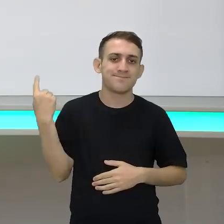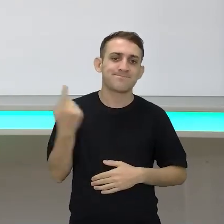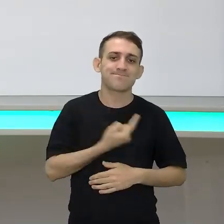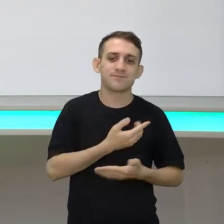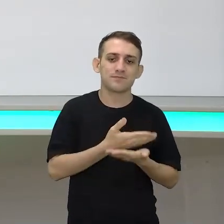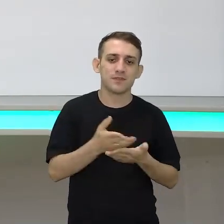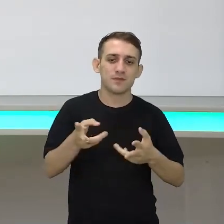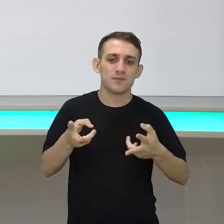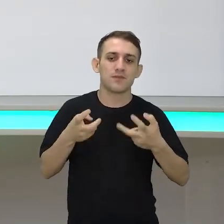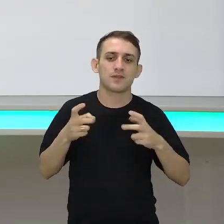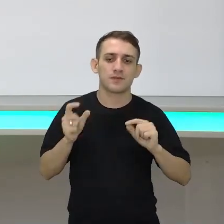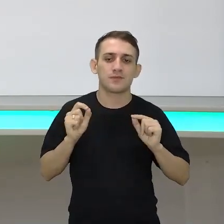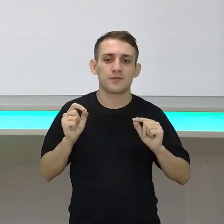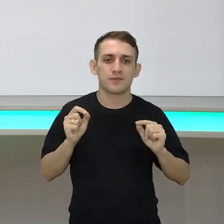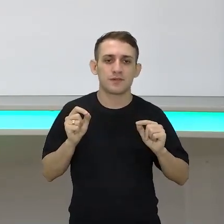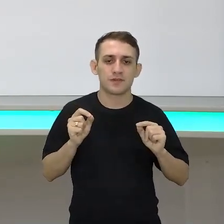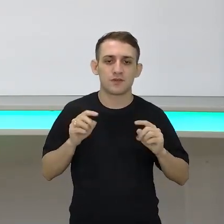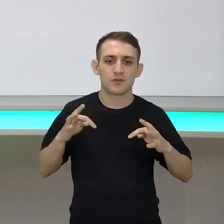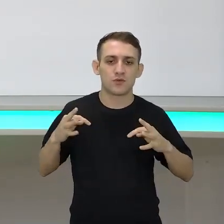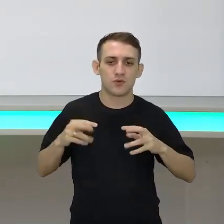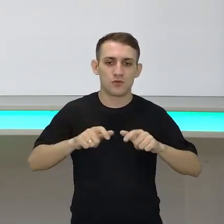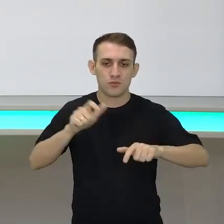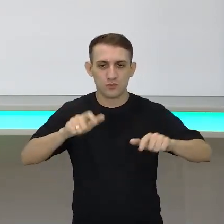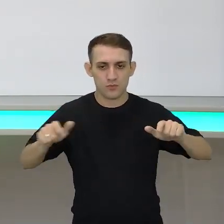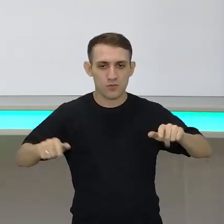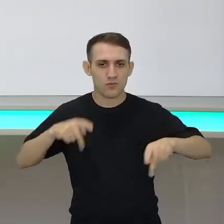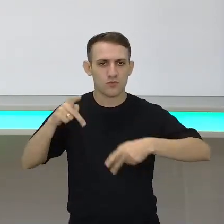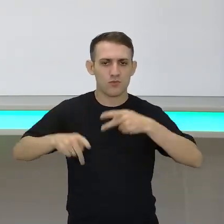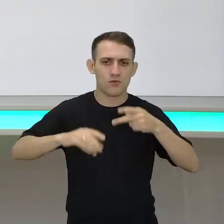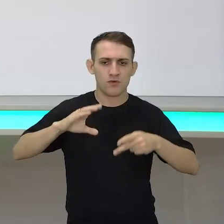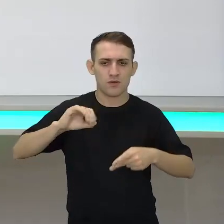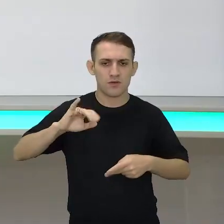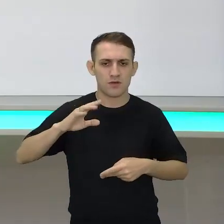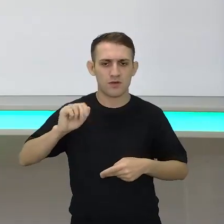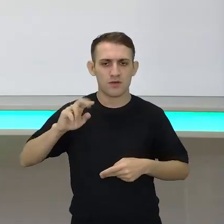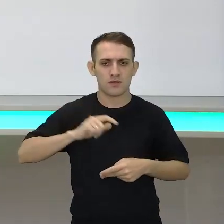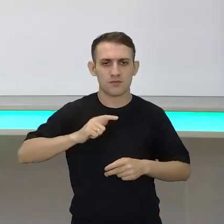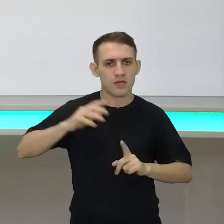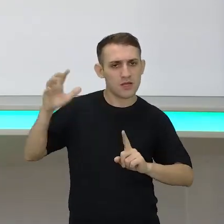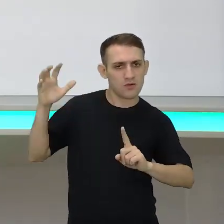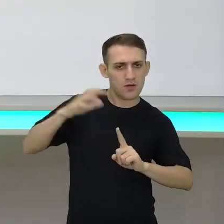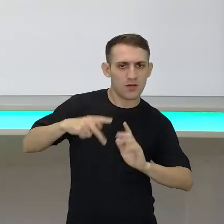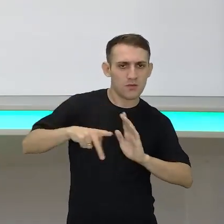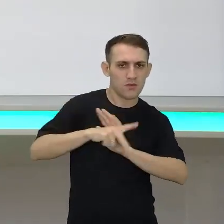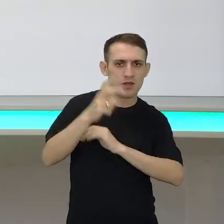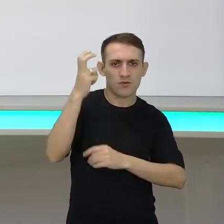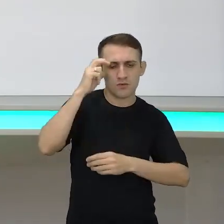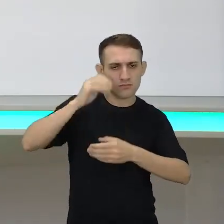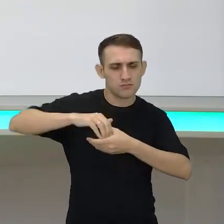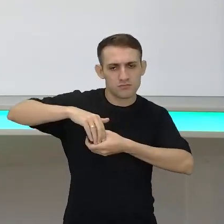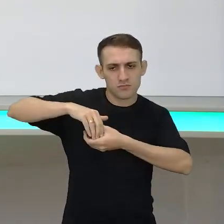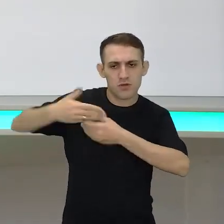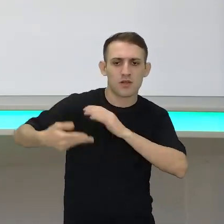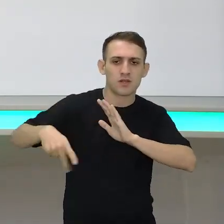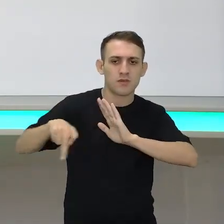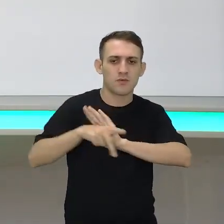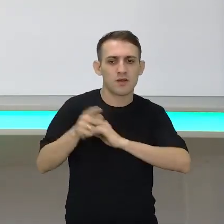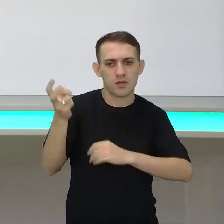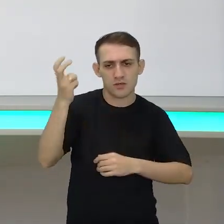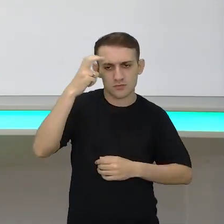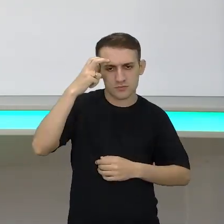perceber que os Kaisaras também têm uma influência da cultura fora da sua própria cultura